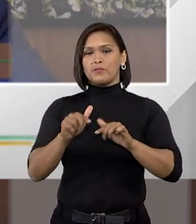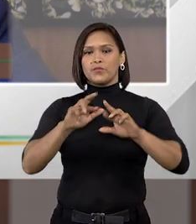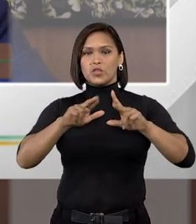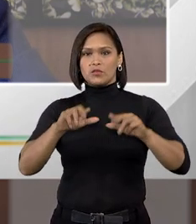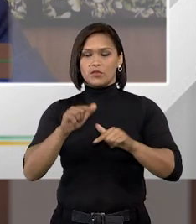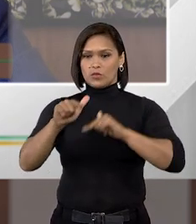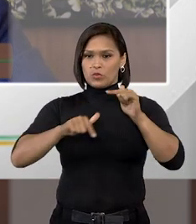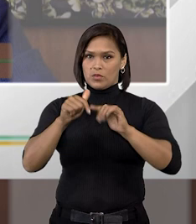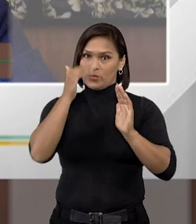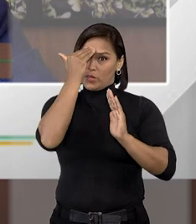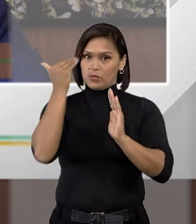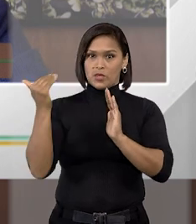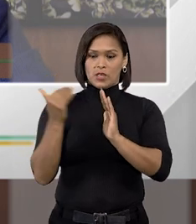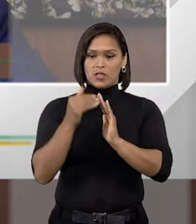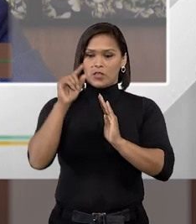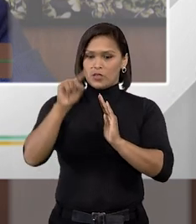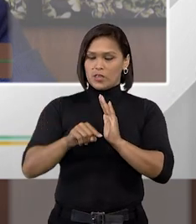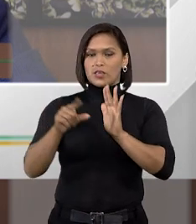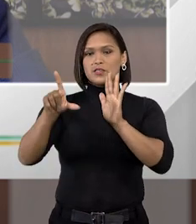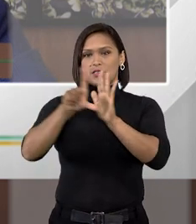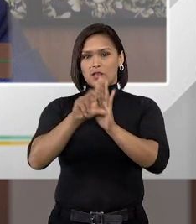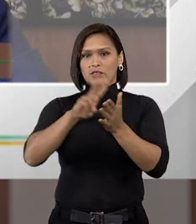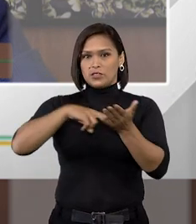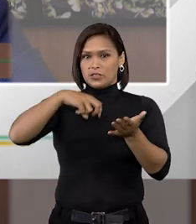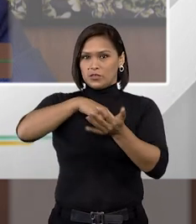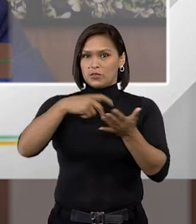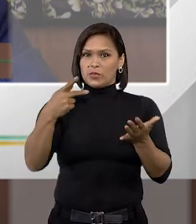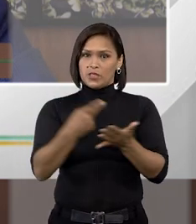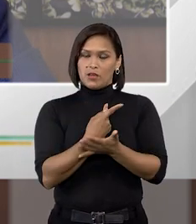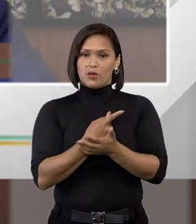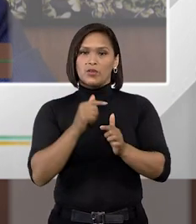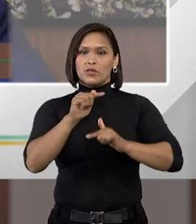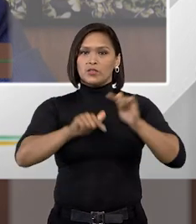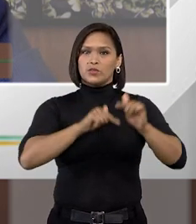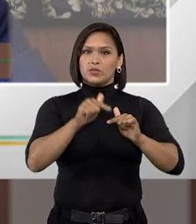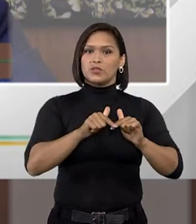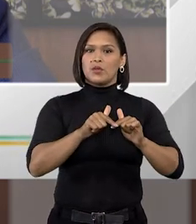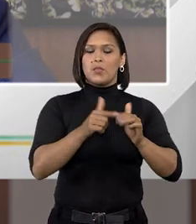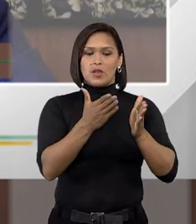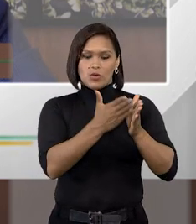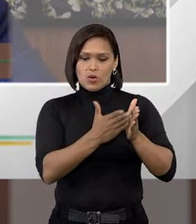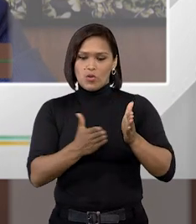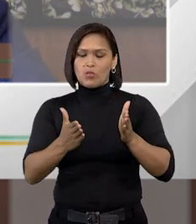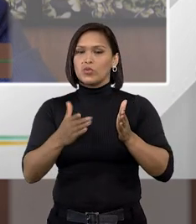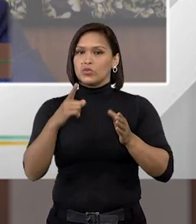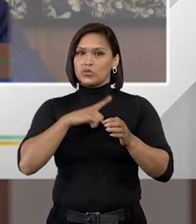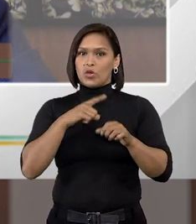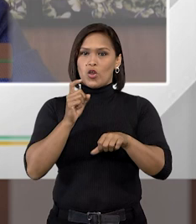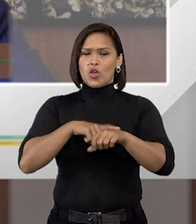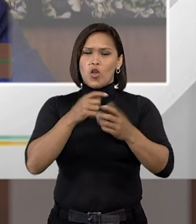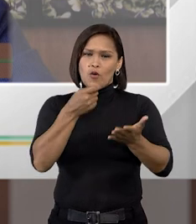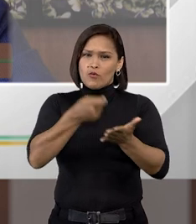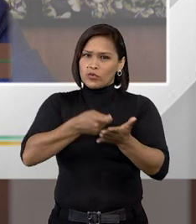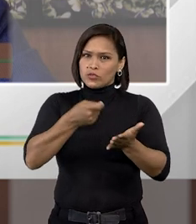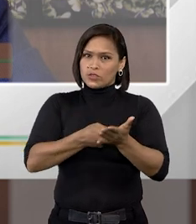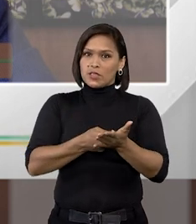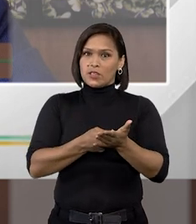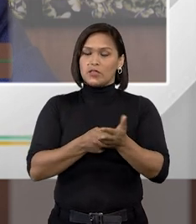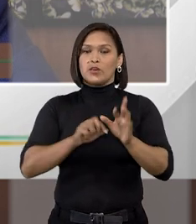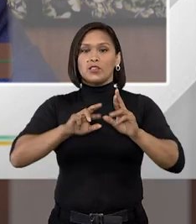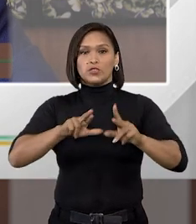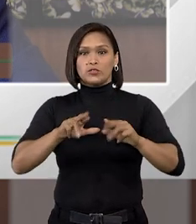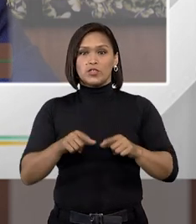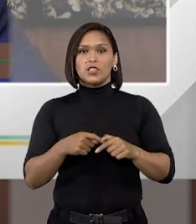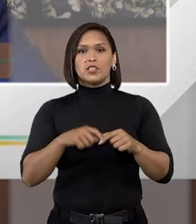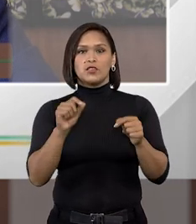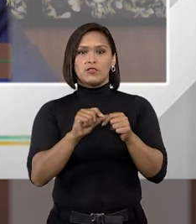diferenciar o trabalho obrigatório, que é esse que está na lei de execução penal, do trabalho compulsório ou do trabalho forçado, né? E